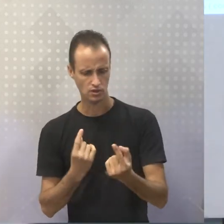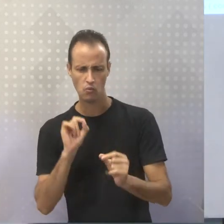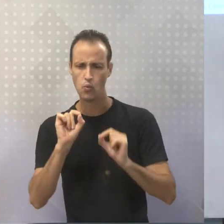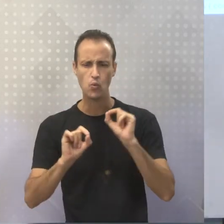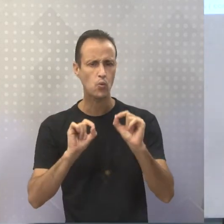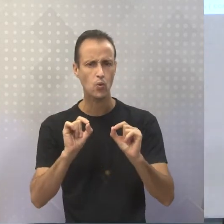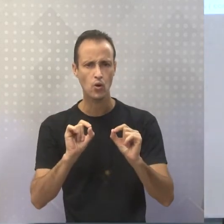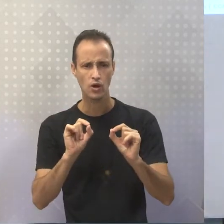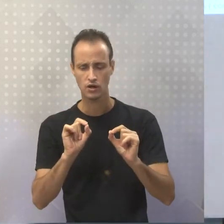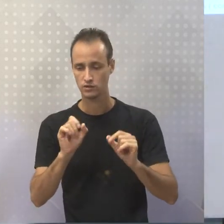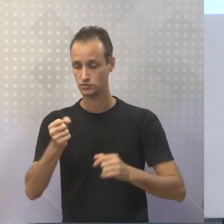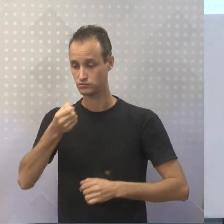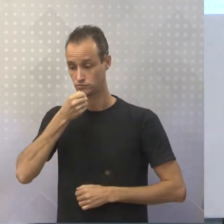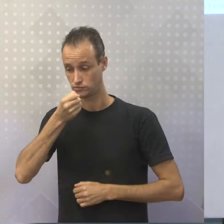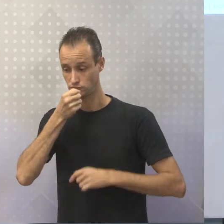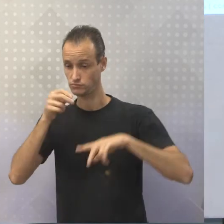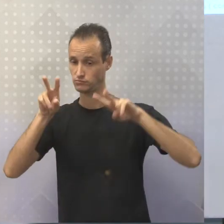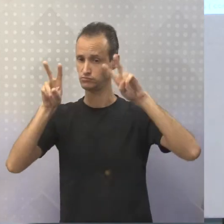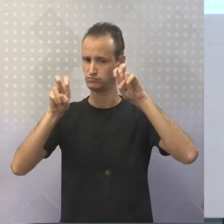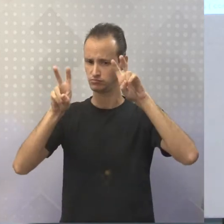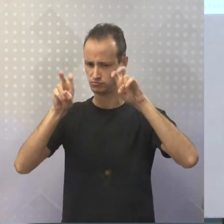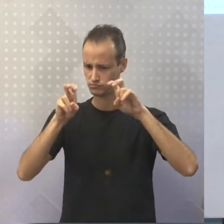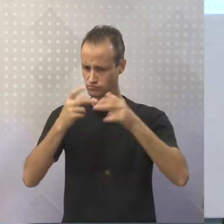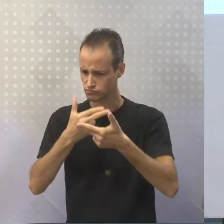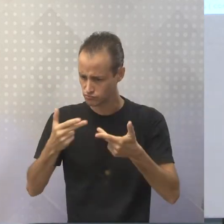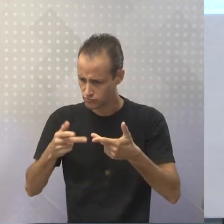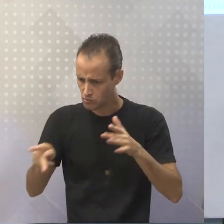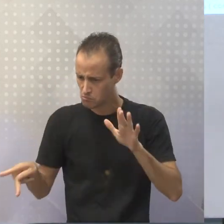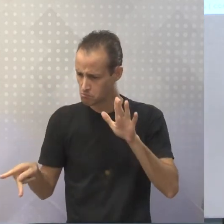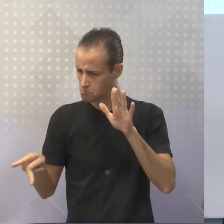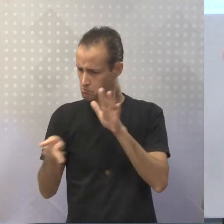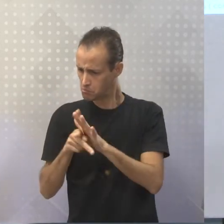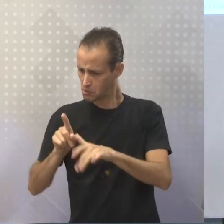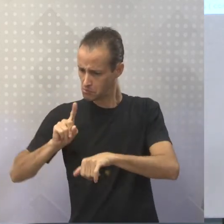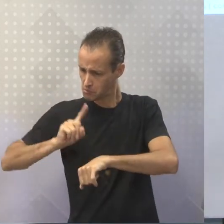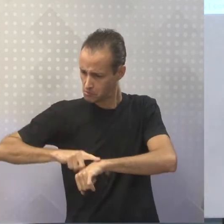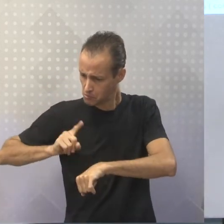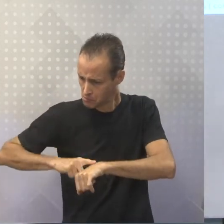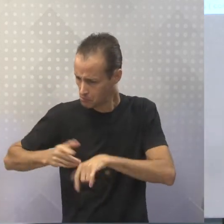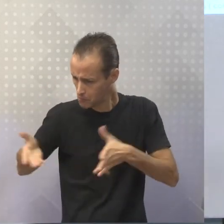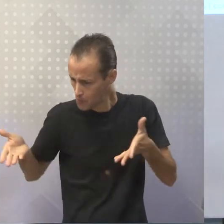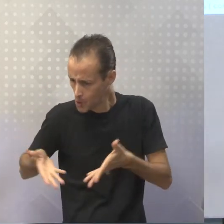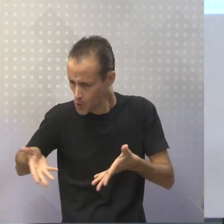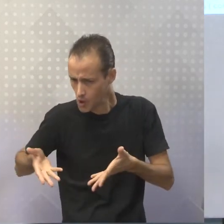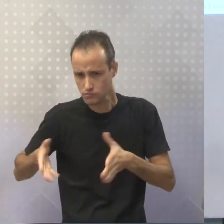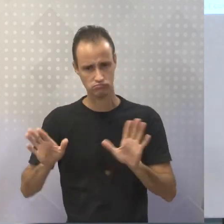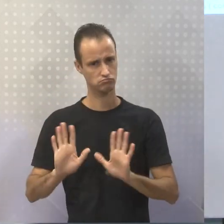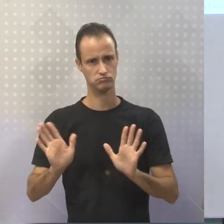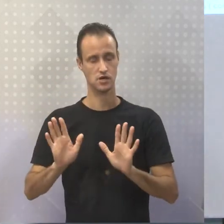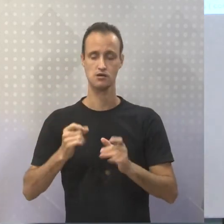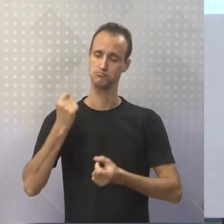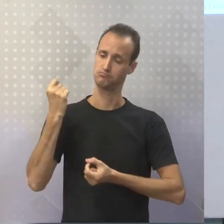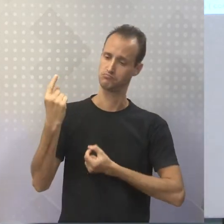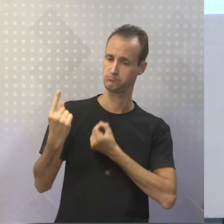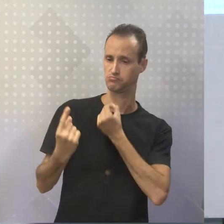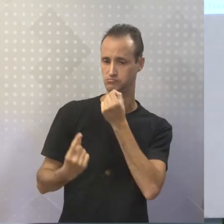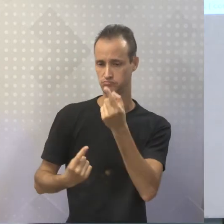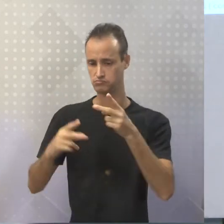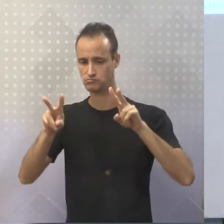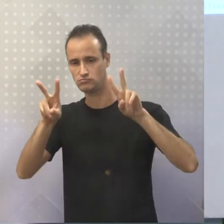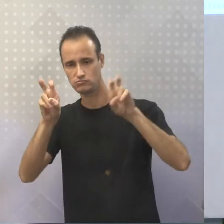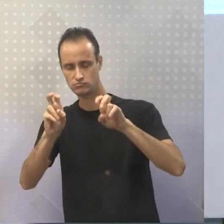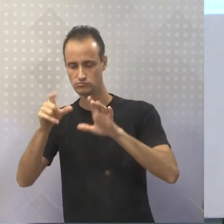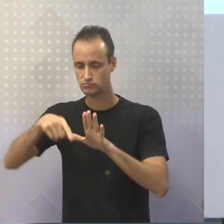temática da reportagem vai ser uma temática atual, uma temática do momento. Às vezes, a reportagem